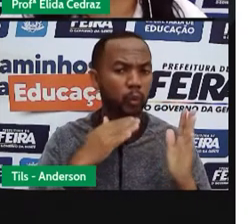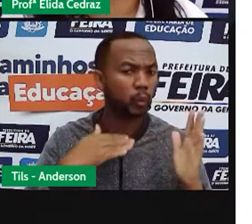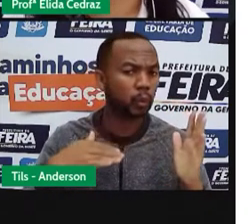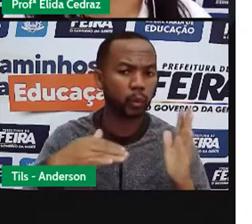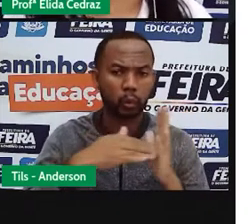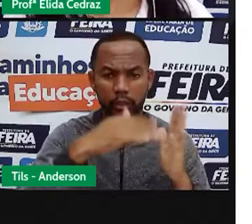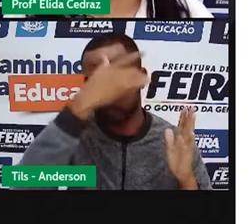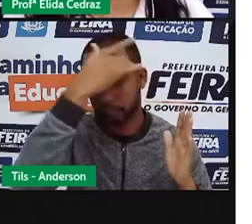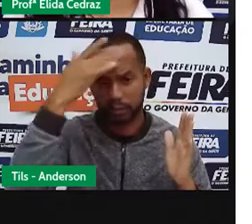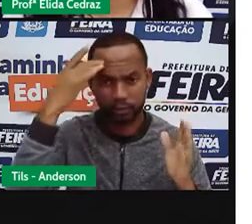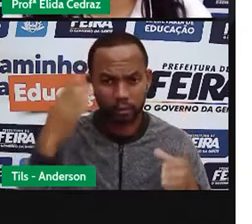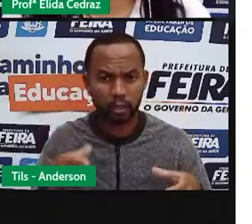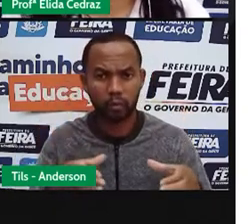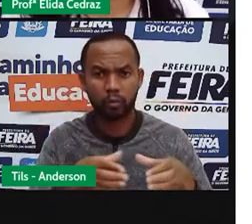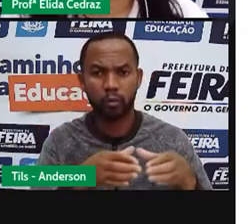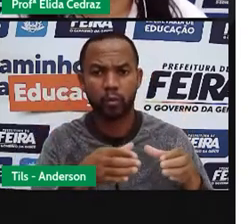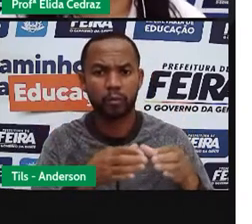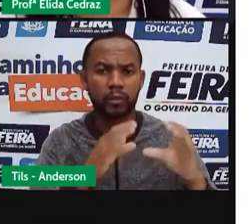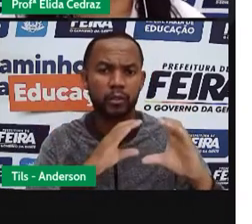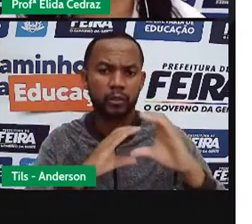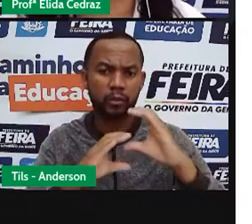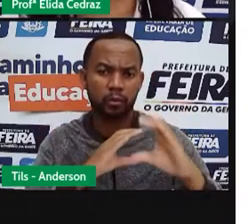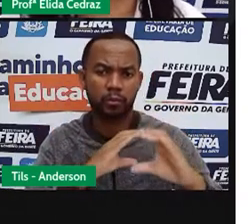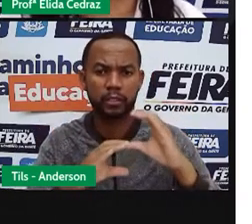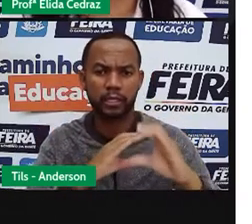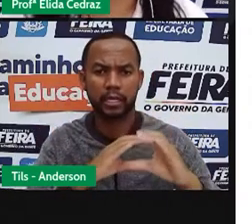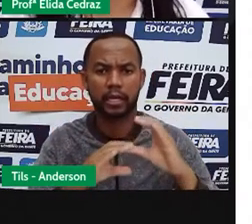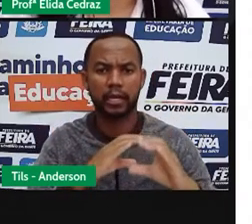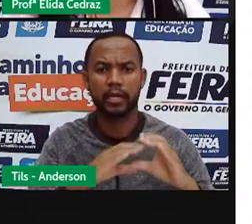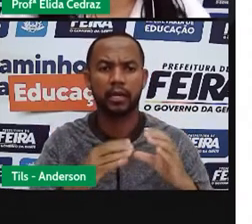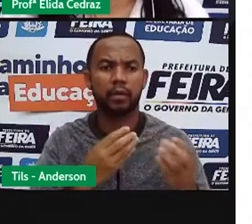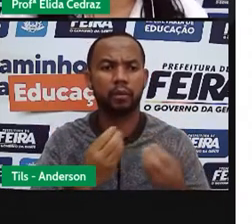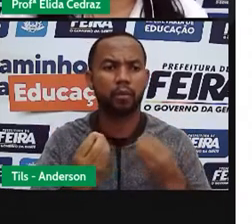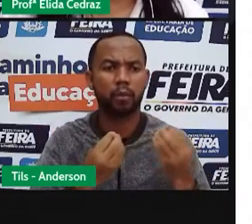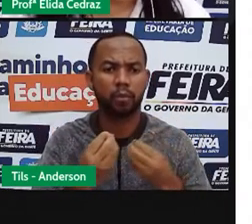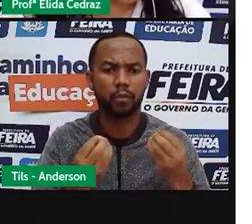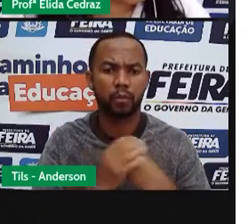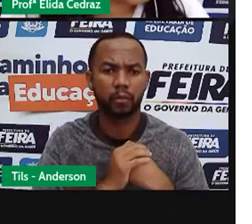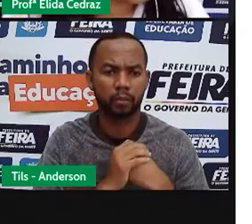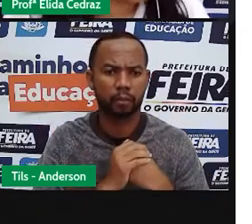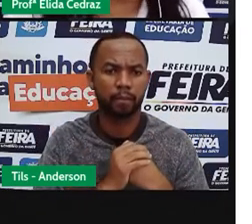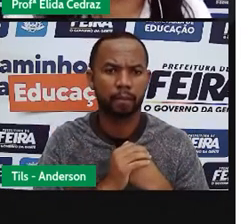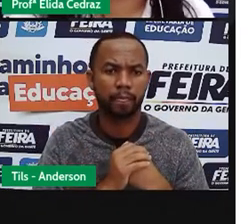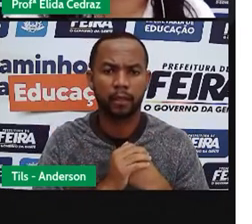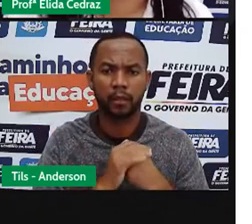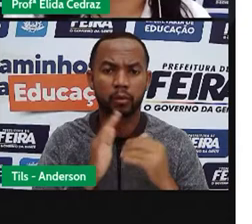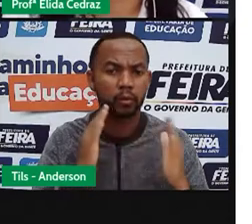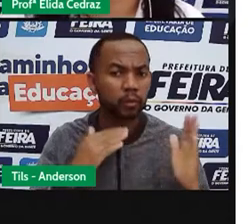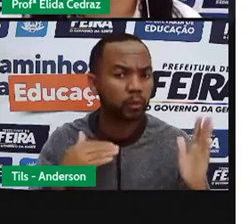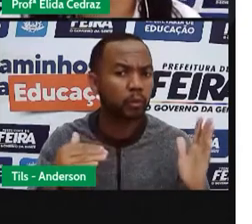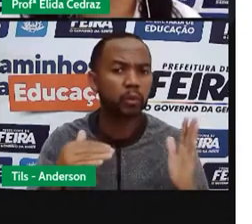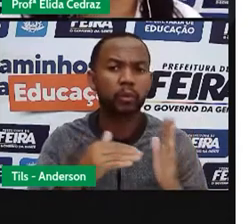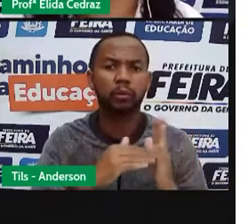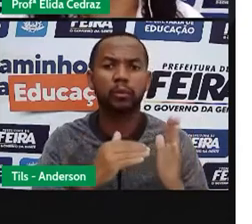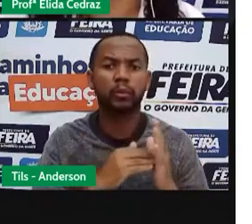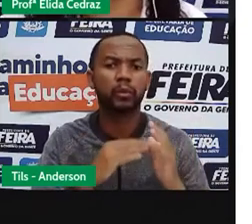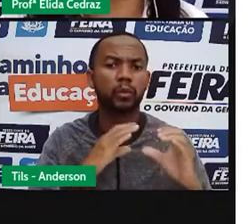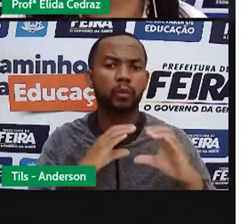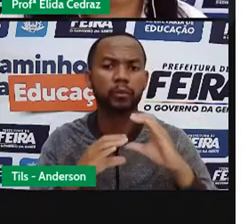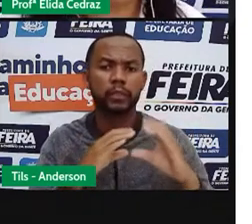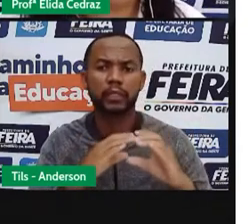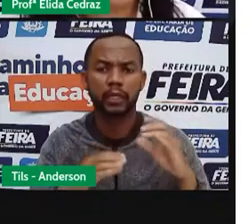tribos se comunicarem de uma forma como se todo mundo pudesse se entender.